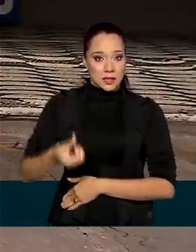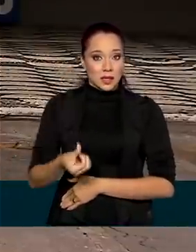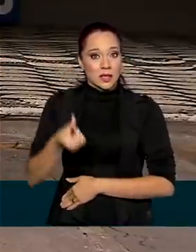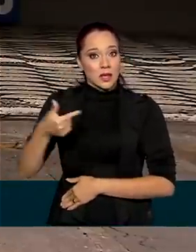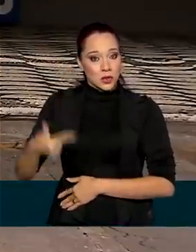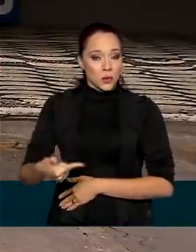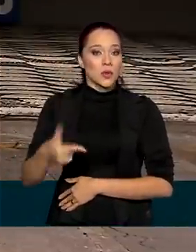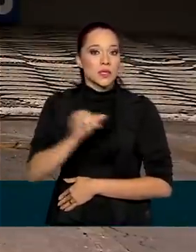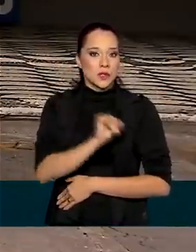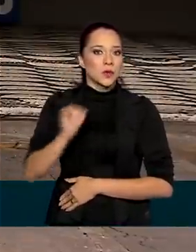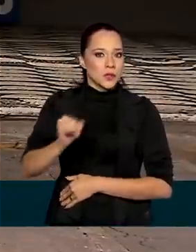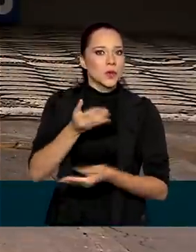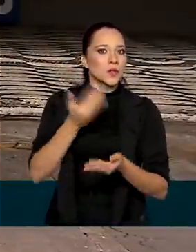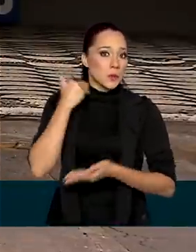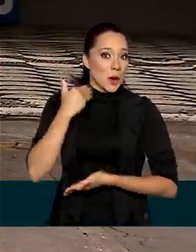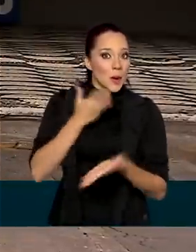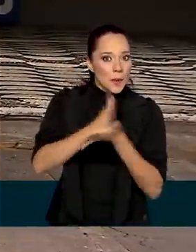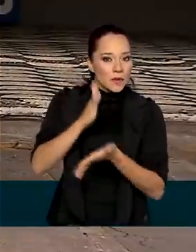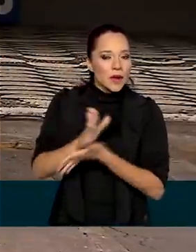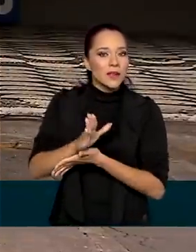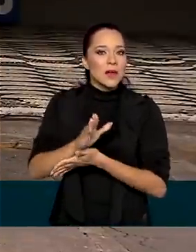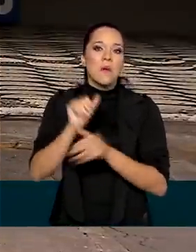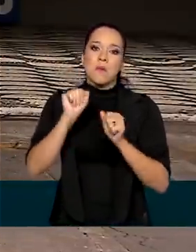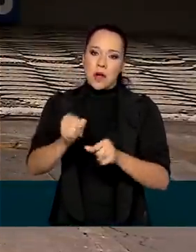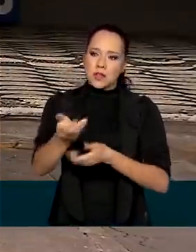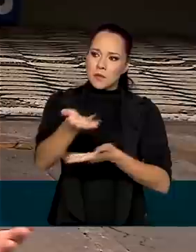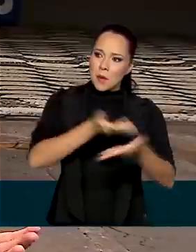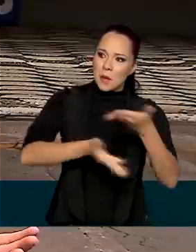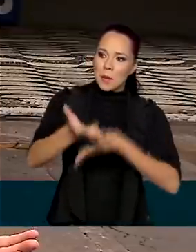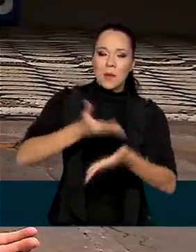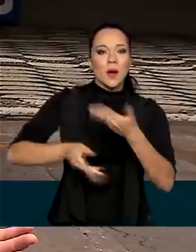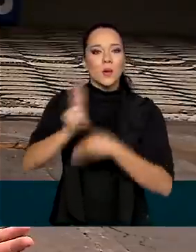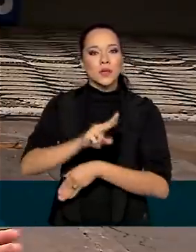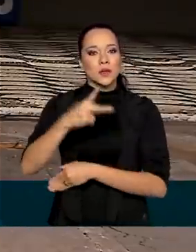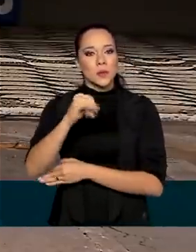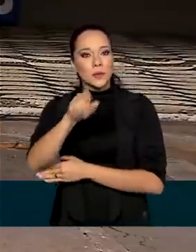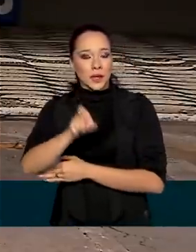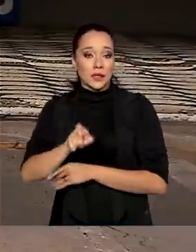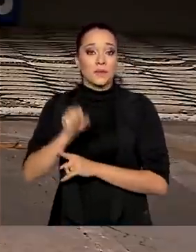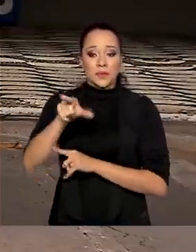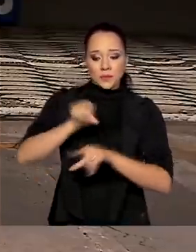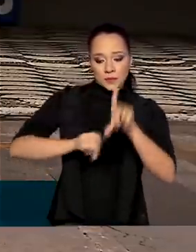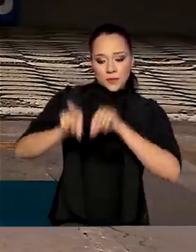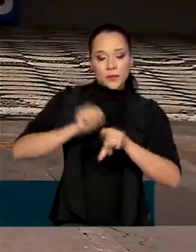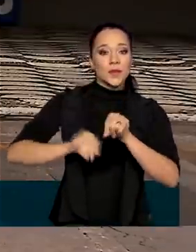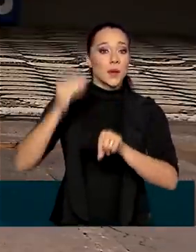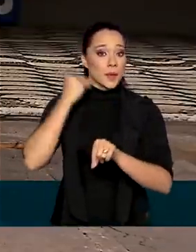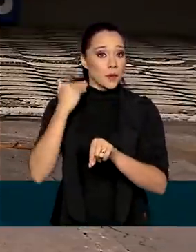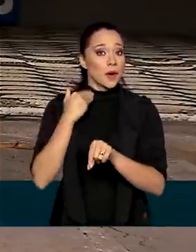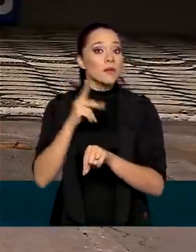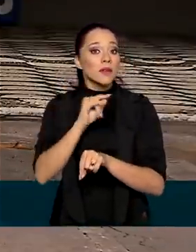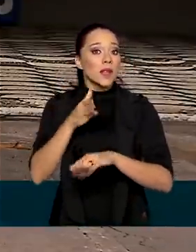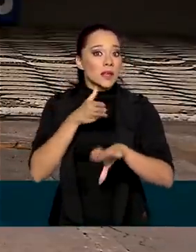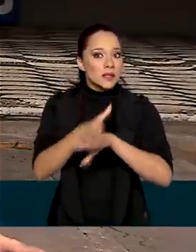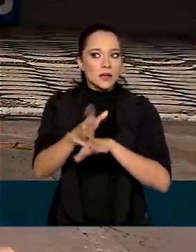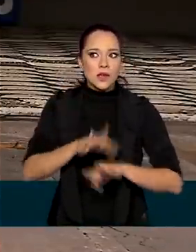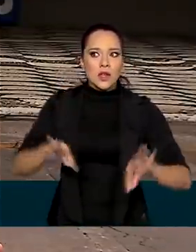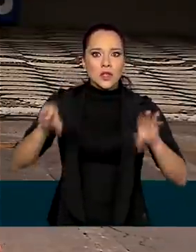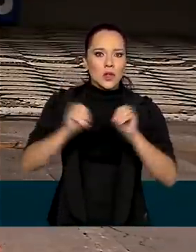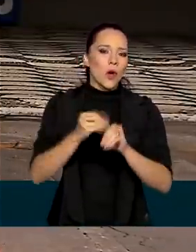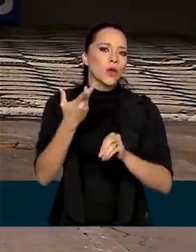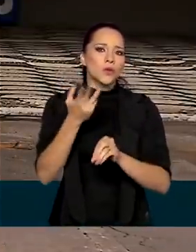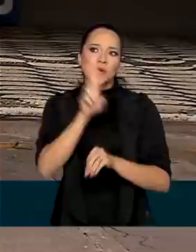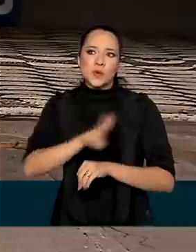instituições aprovadas vai poder fazer as transações com o PIX. Esses clientes foram selecionados pelos bancos e terão acesso a todas as